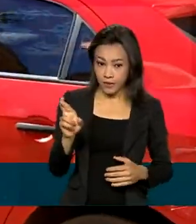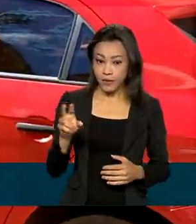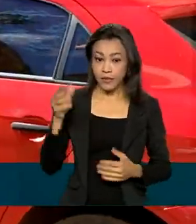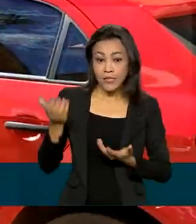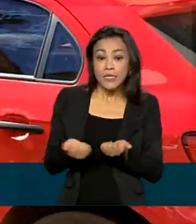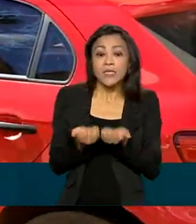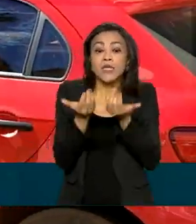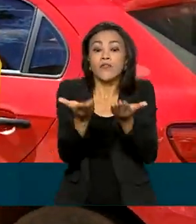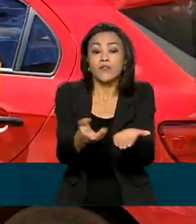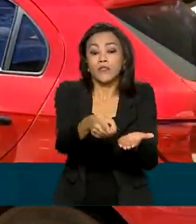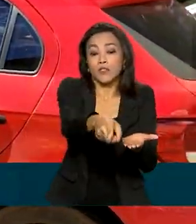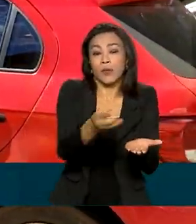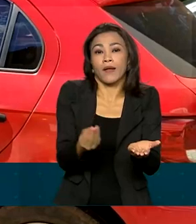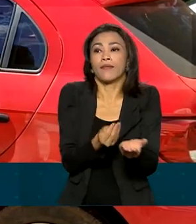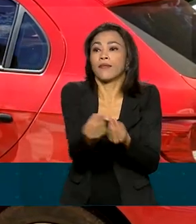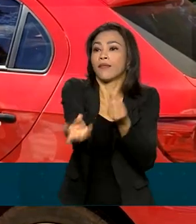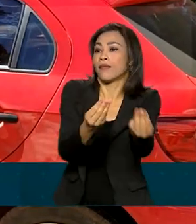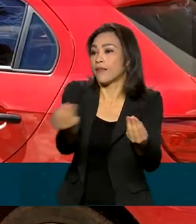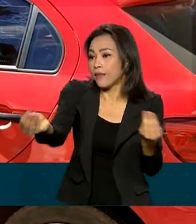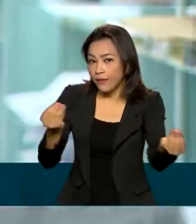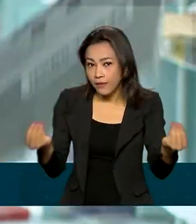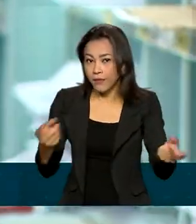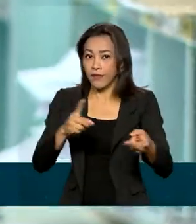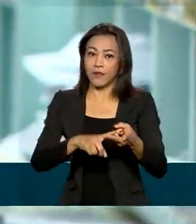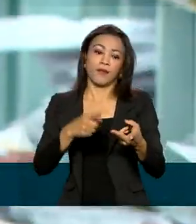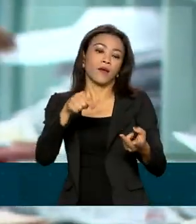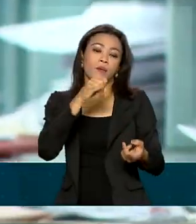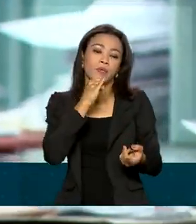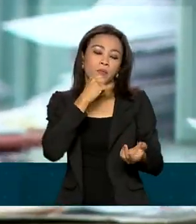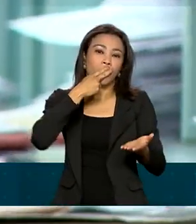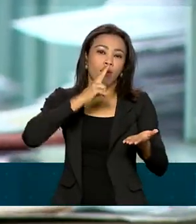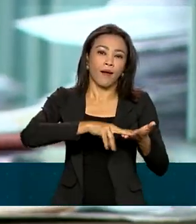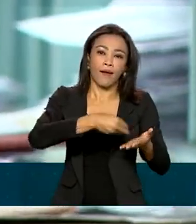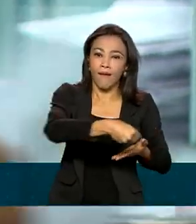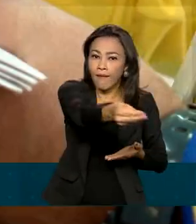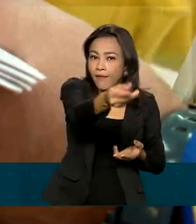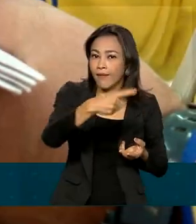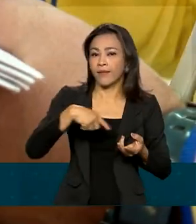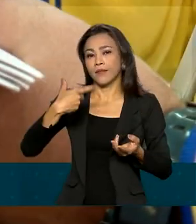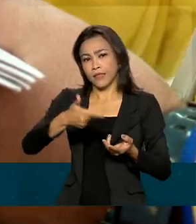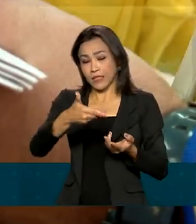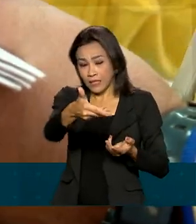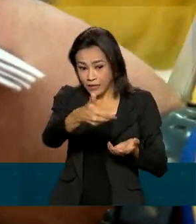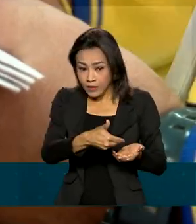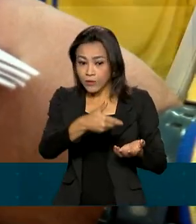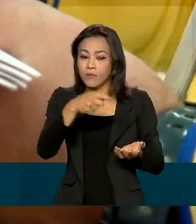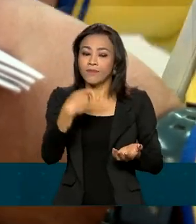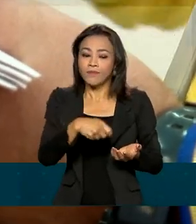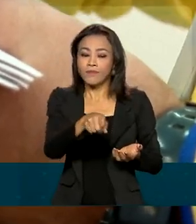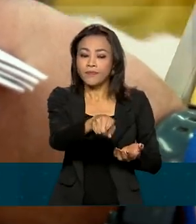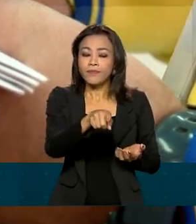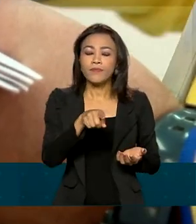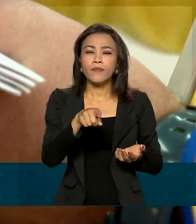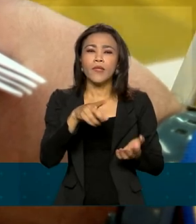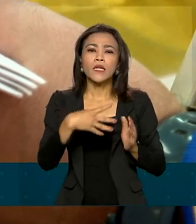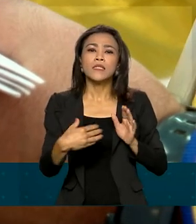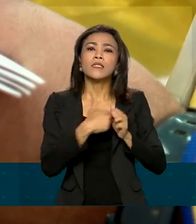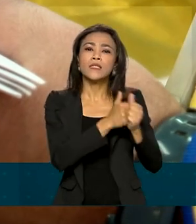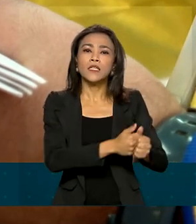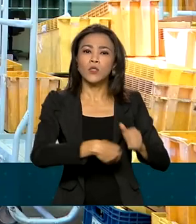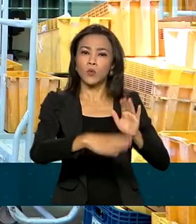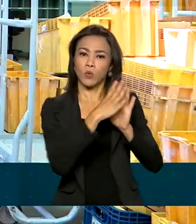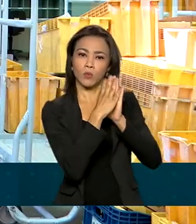Serviços de encomendas e mensagens, como cartas e telegramas, deverão estar disponíveis no modelo de